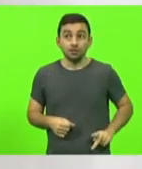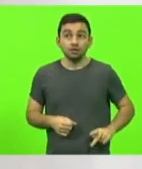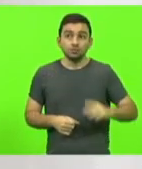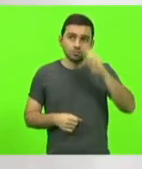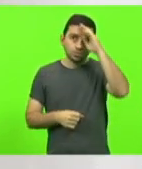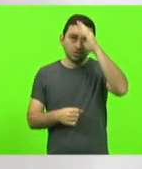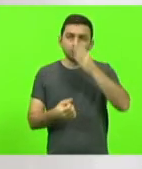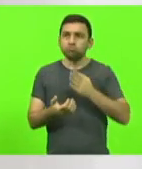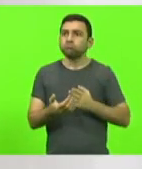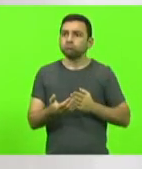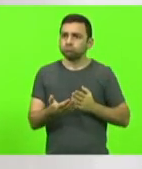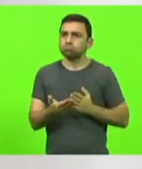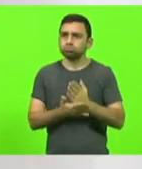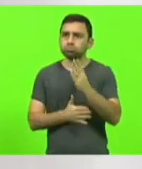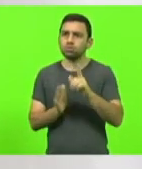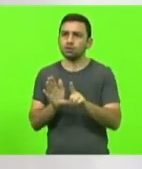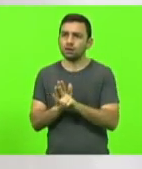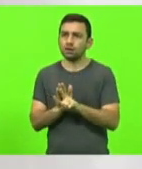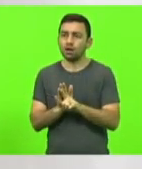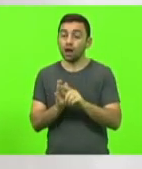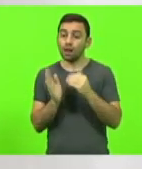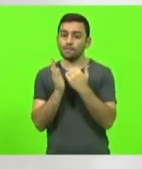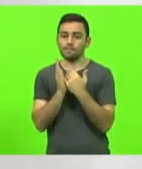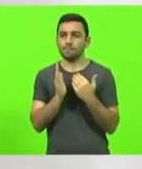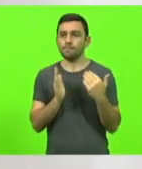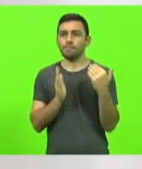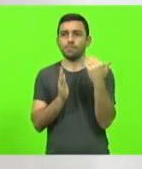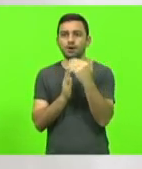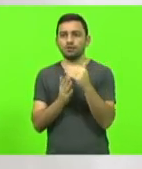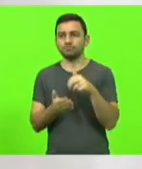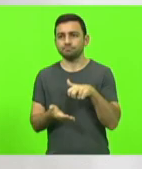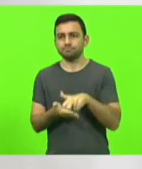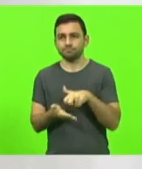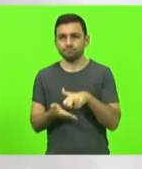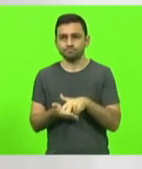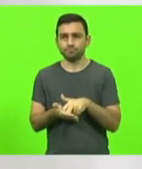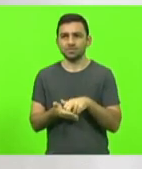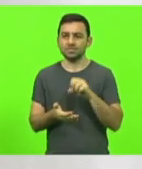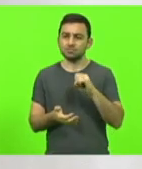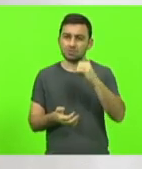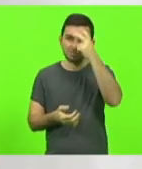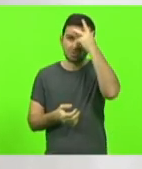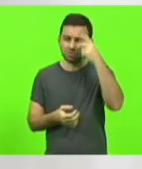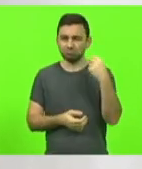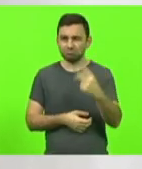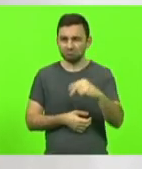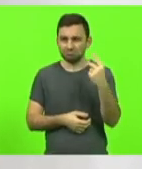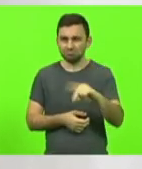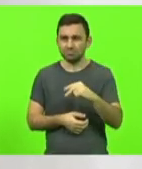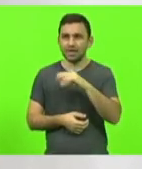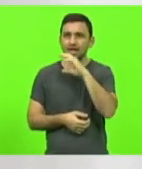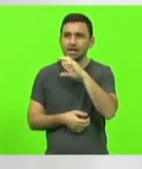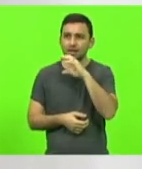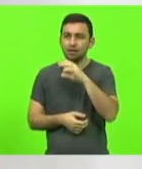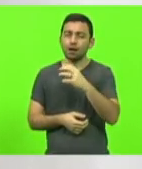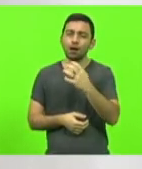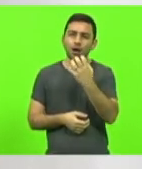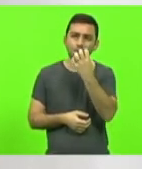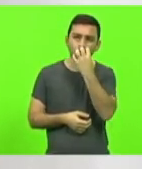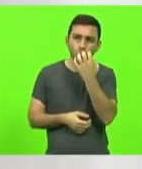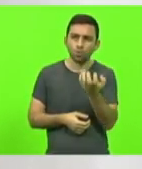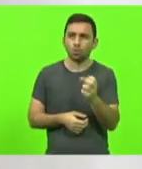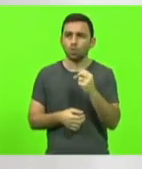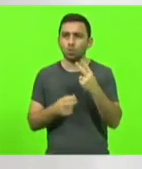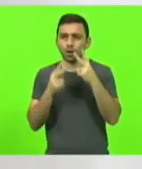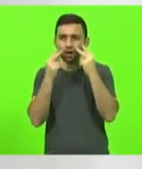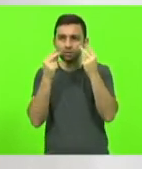aumentou essa punição, antes a pena para quem maltrata os animais, cometido contra cães e gatos, era de